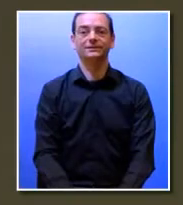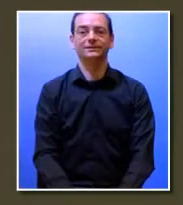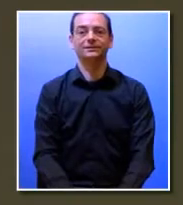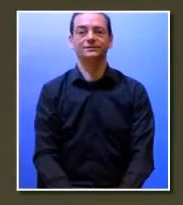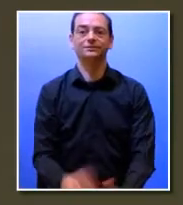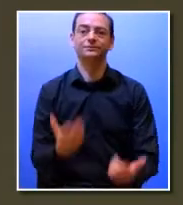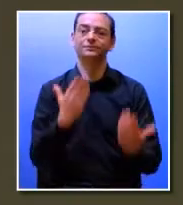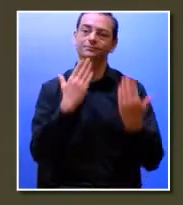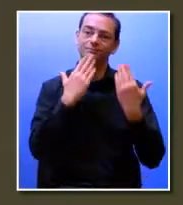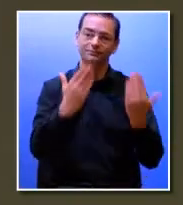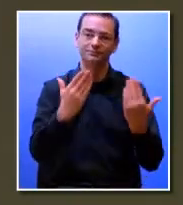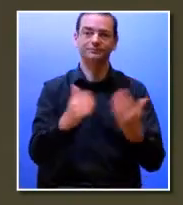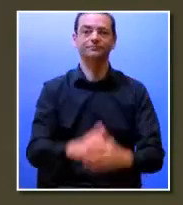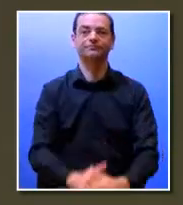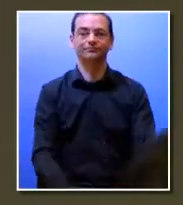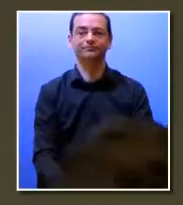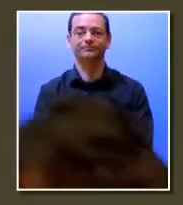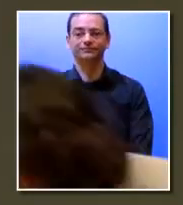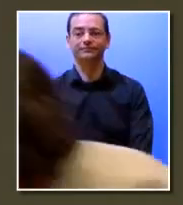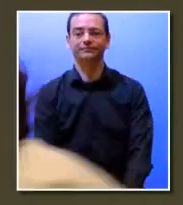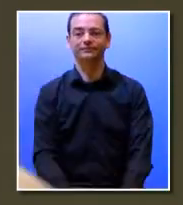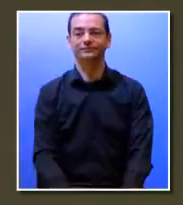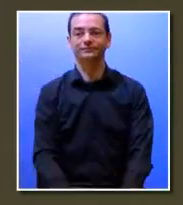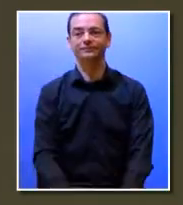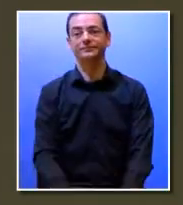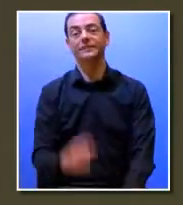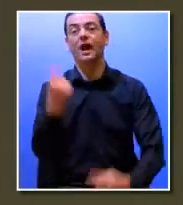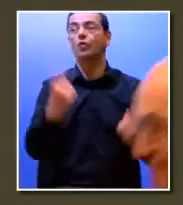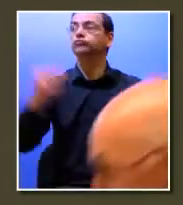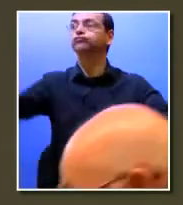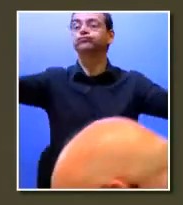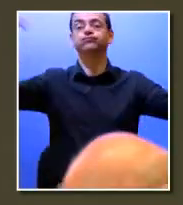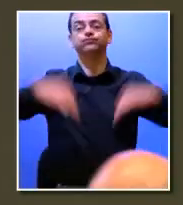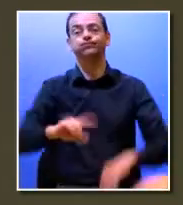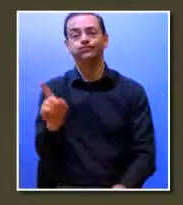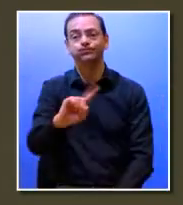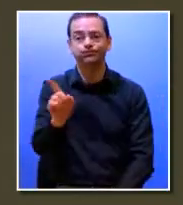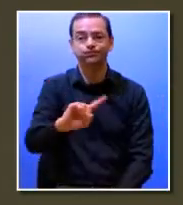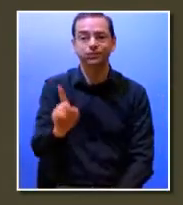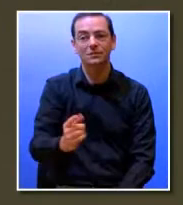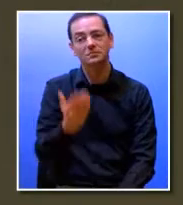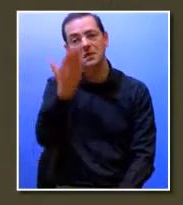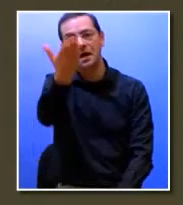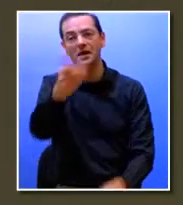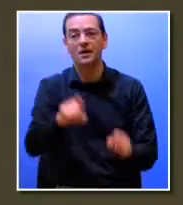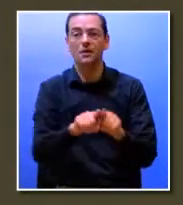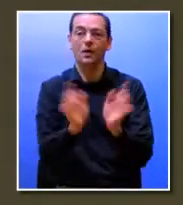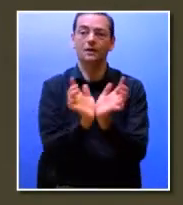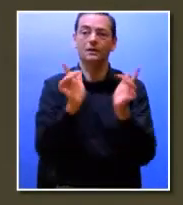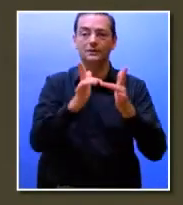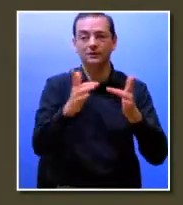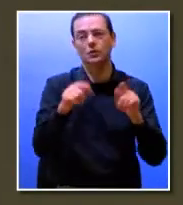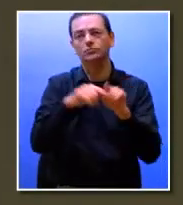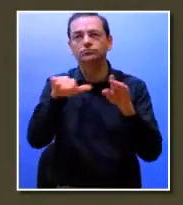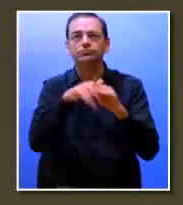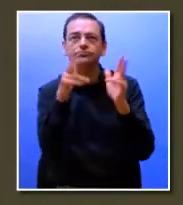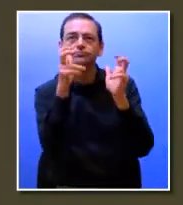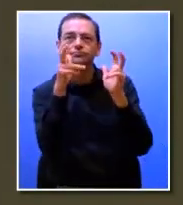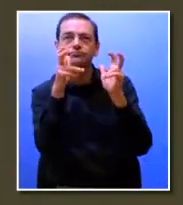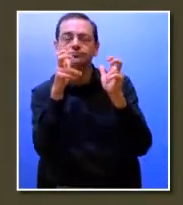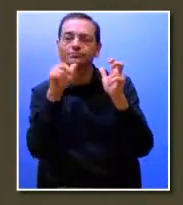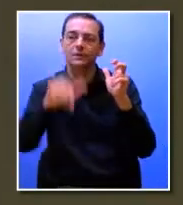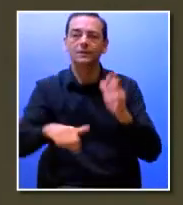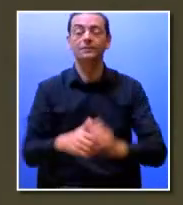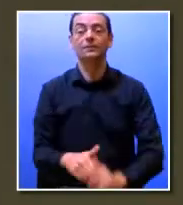queria cumprimentar também os que não puderam estar aqui connosco, mas estão de qualquer forma a seguir os nossos trabalhos a participar também. E ainda uma